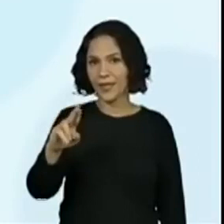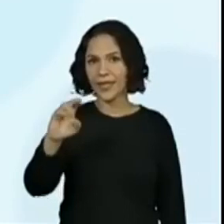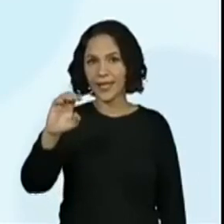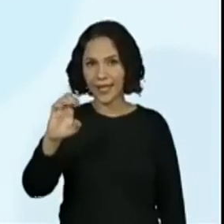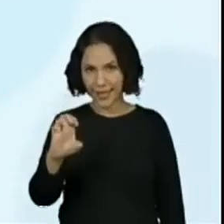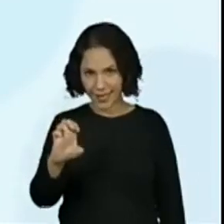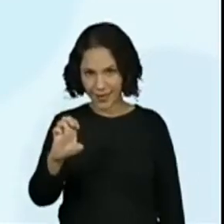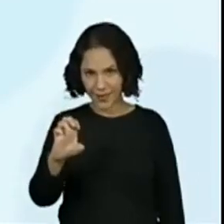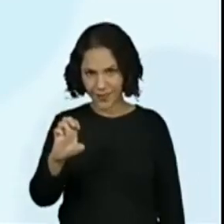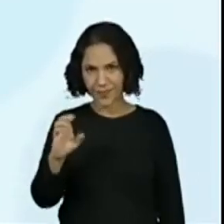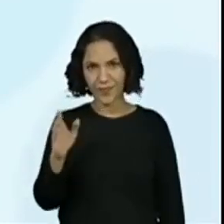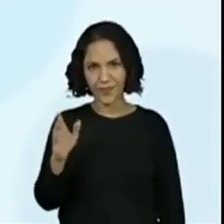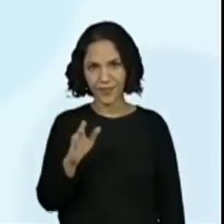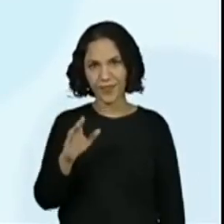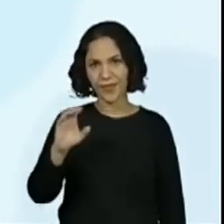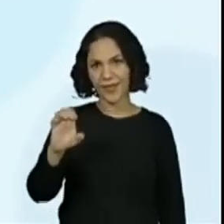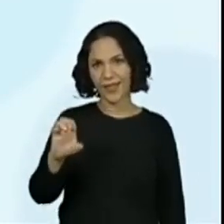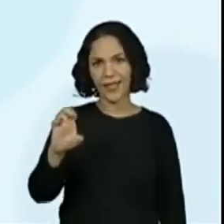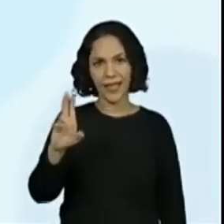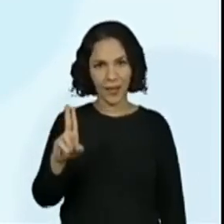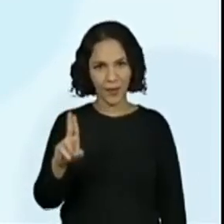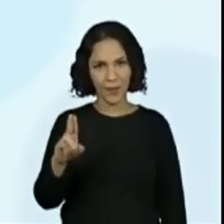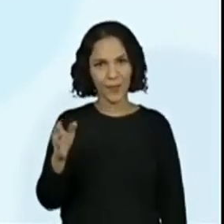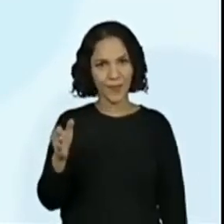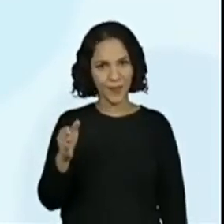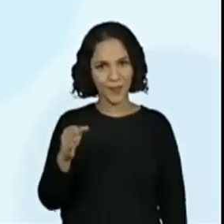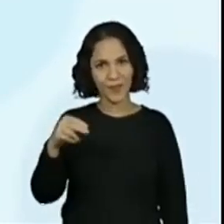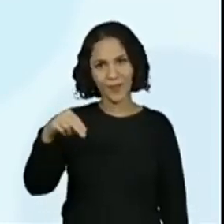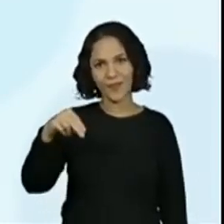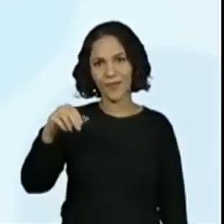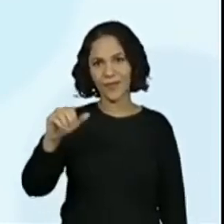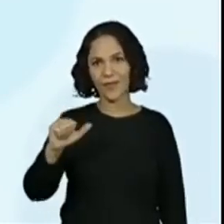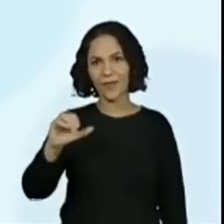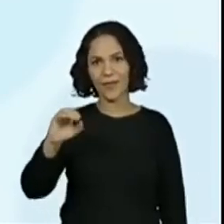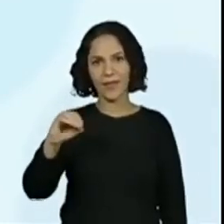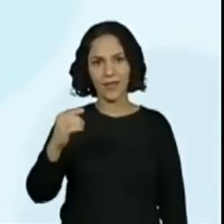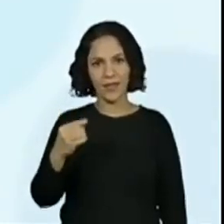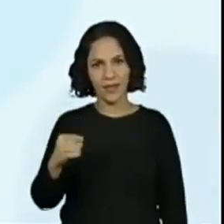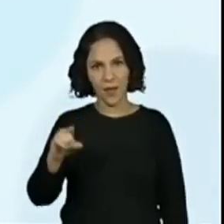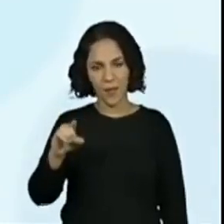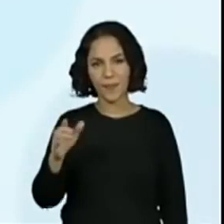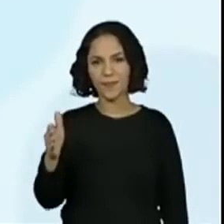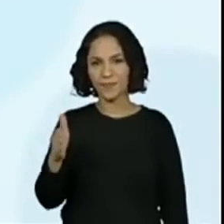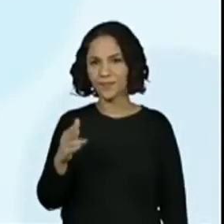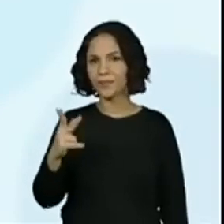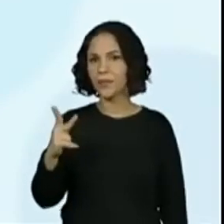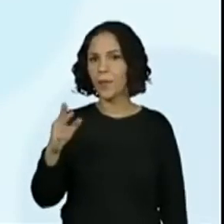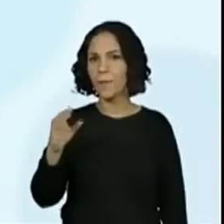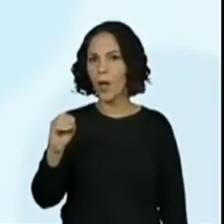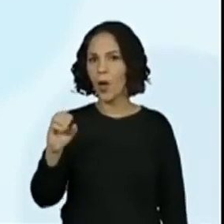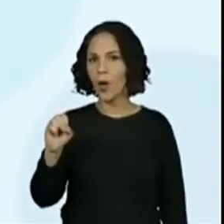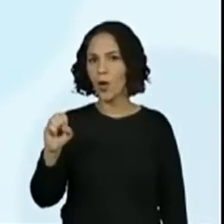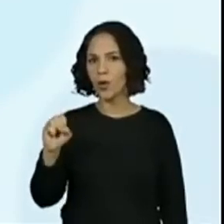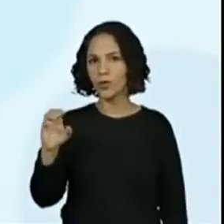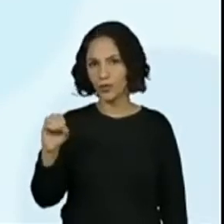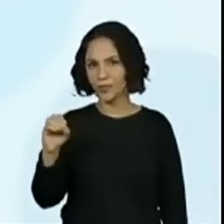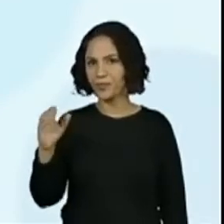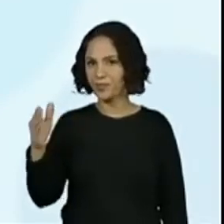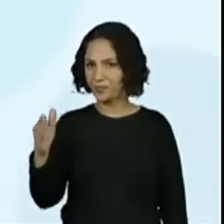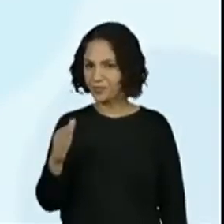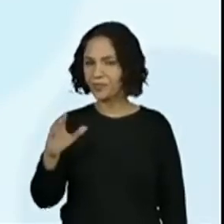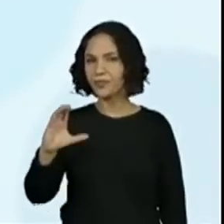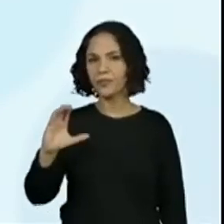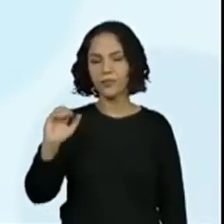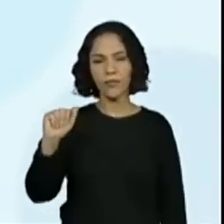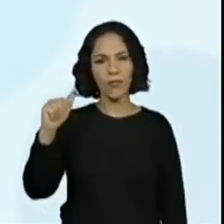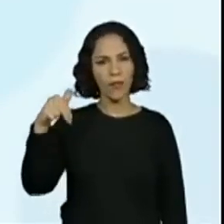cantar só. Ah, a gente pensou nesse que. Olha, como é importante acompanhar a escrita das palavras, né, professora? É, a gente não